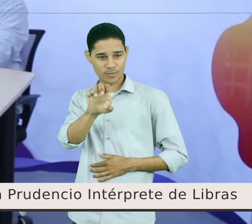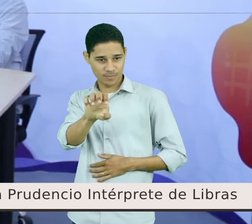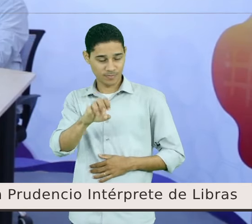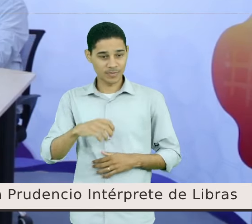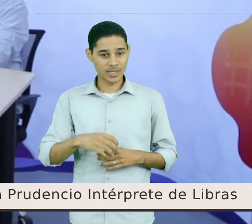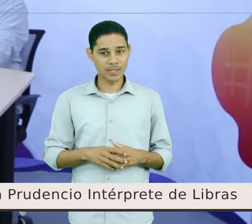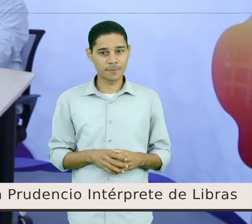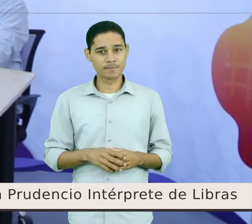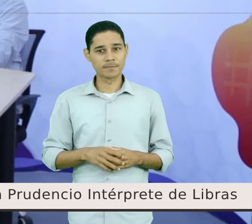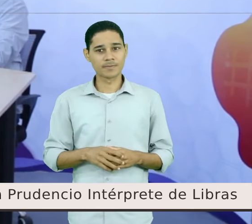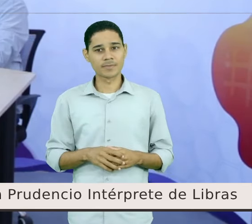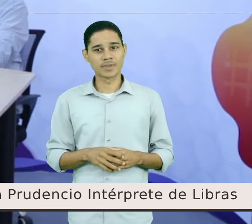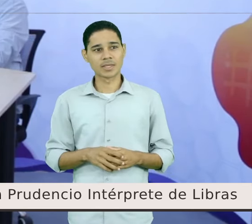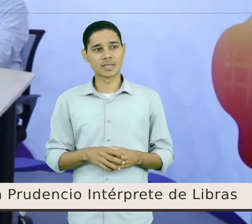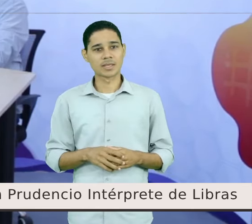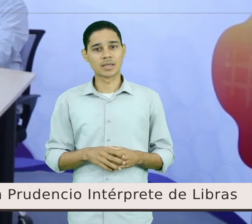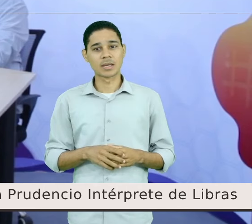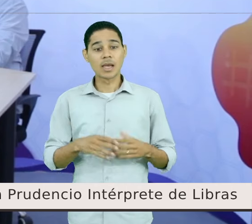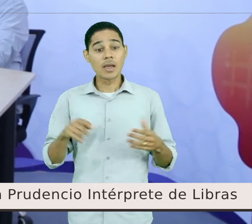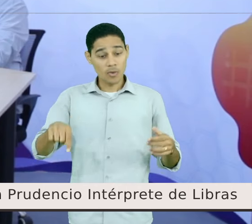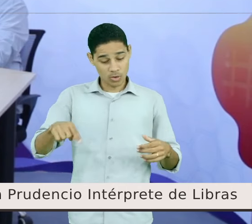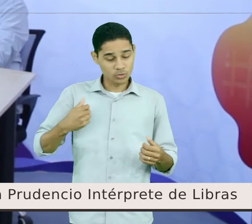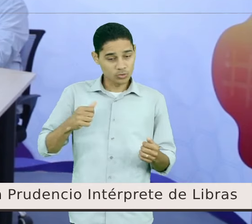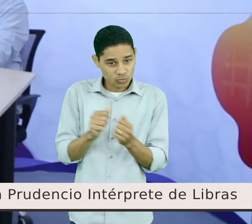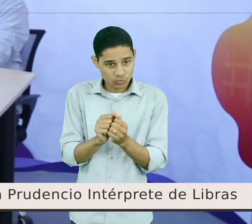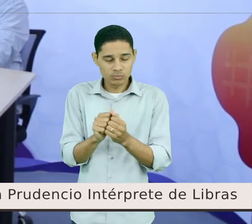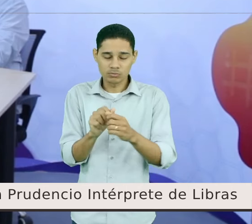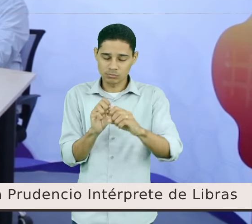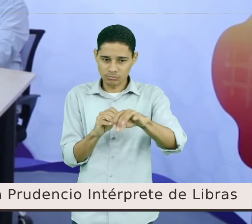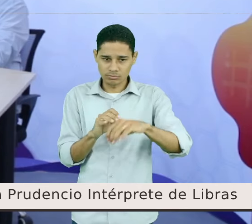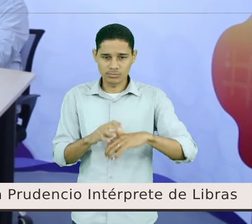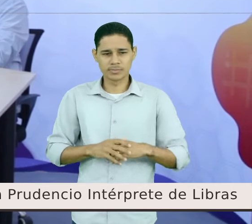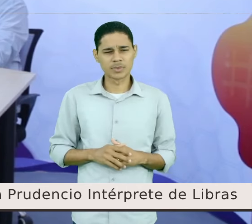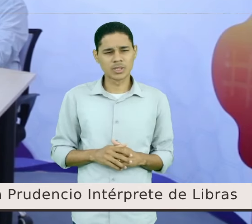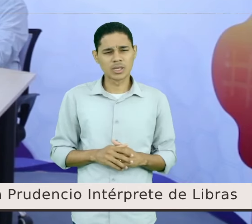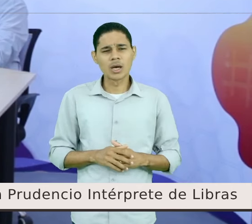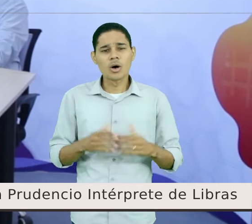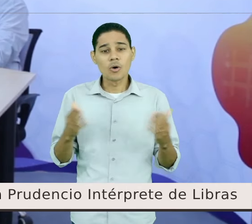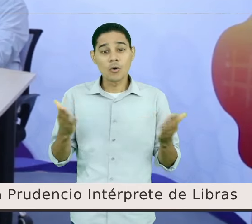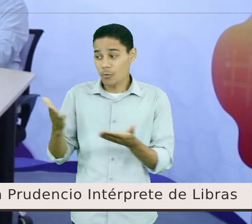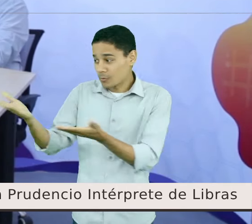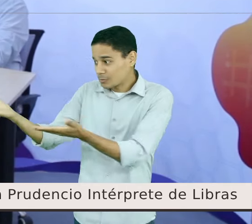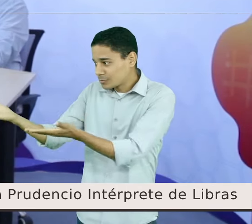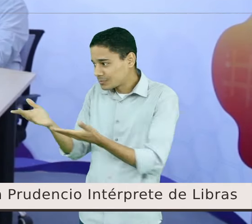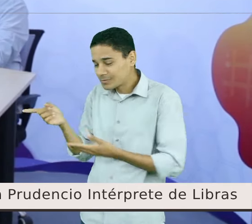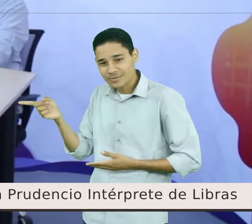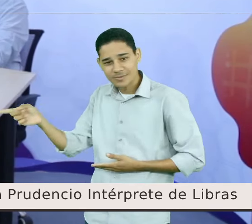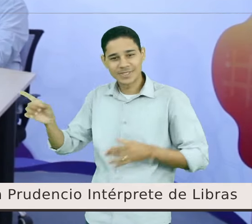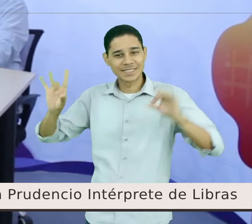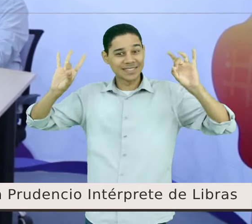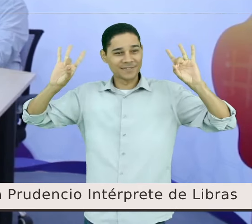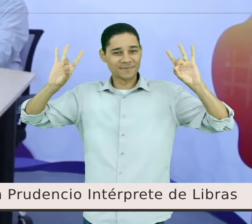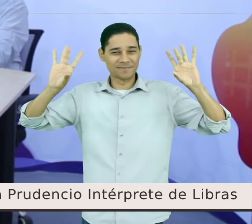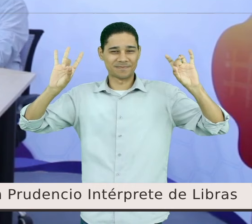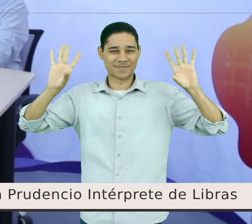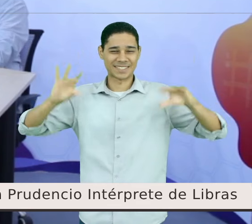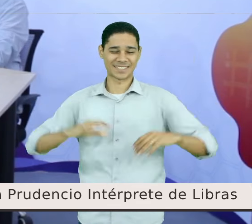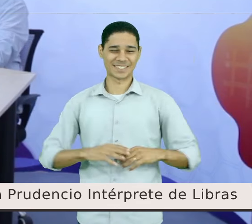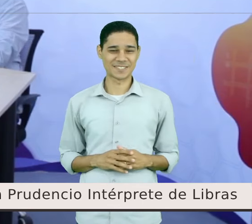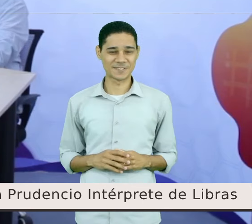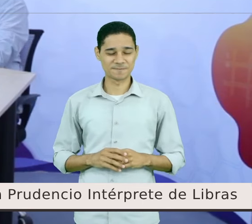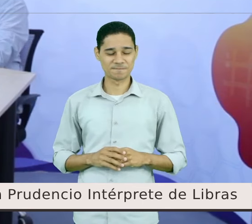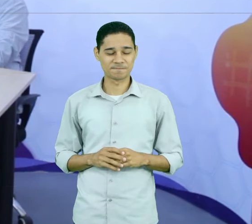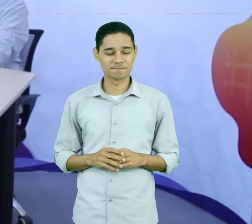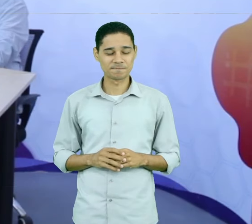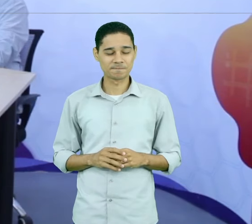nessa disciplina. E hoje nós temos um convidado especial para a nossa aula,